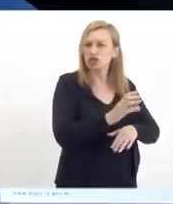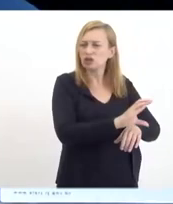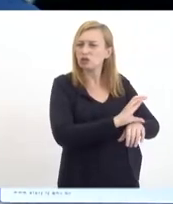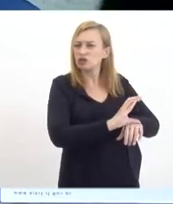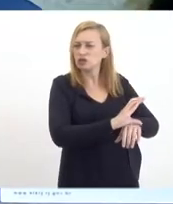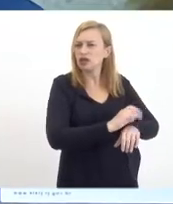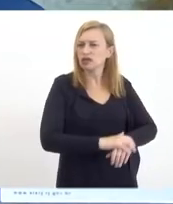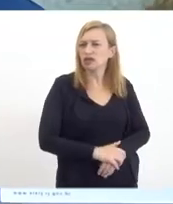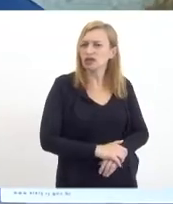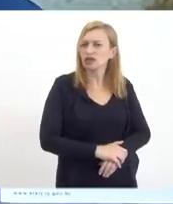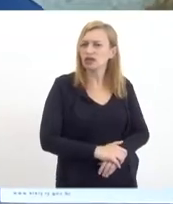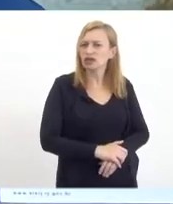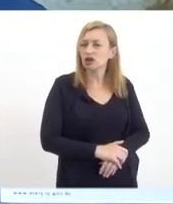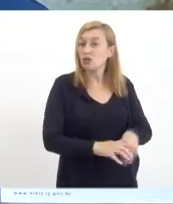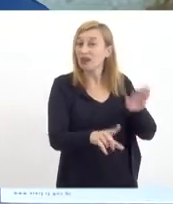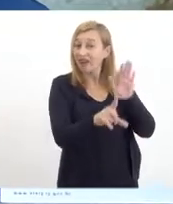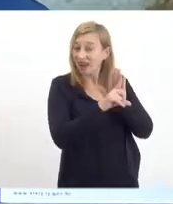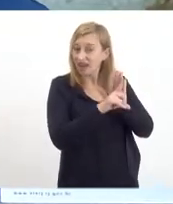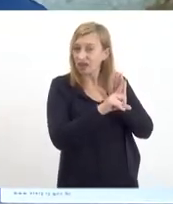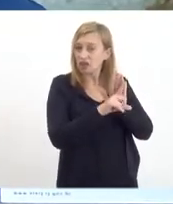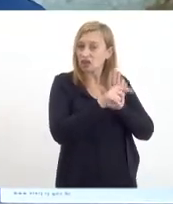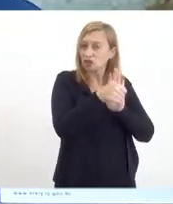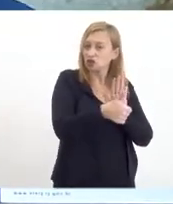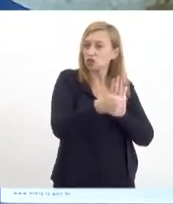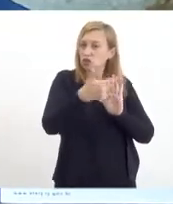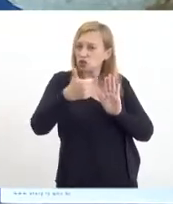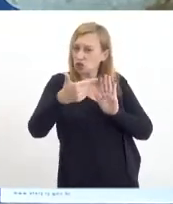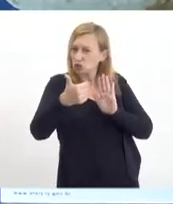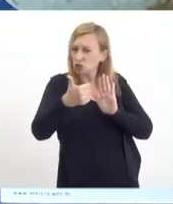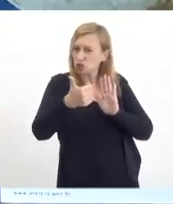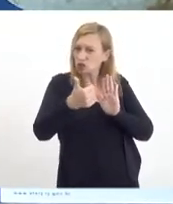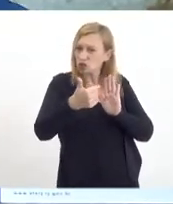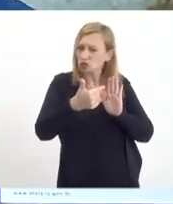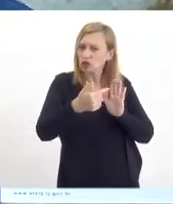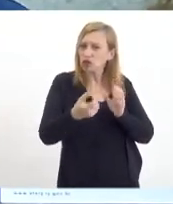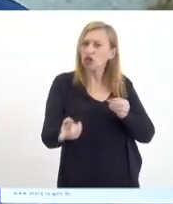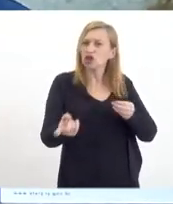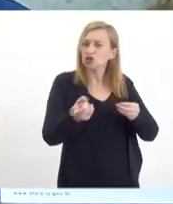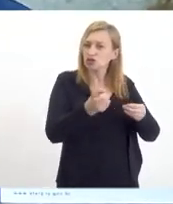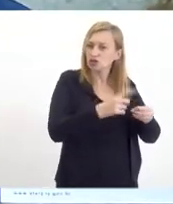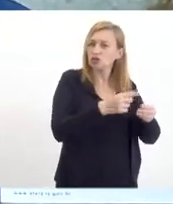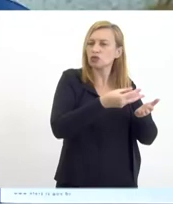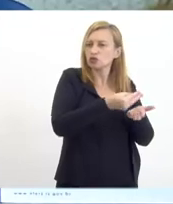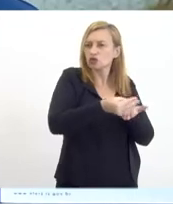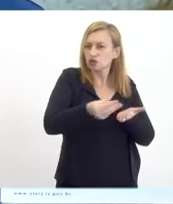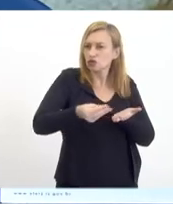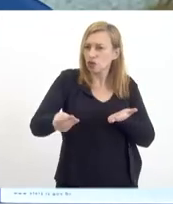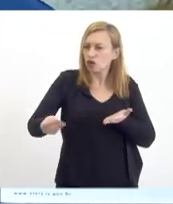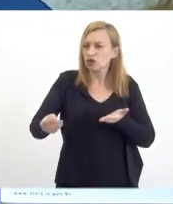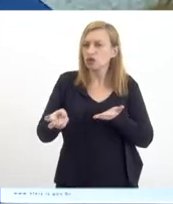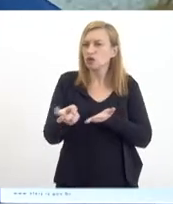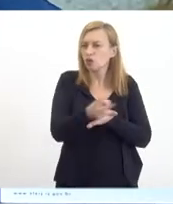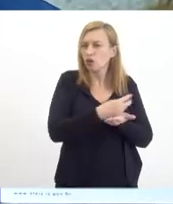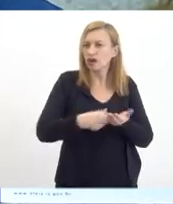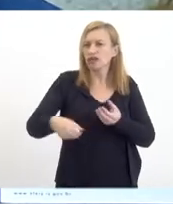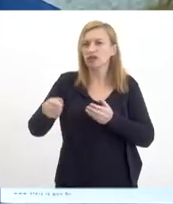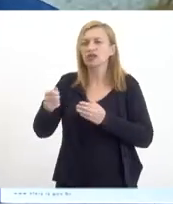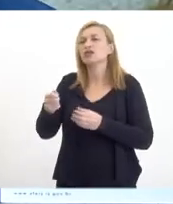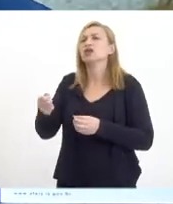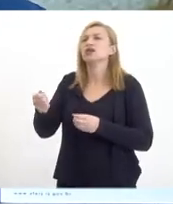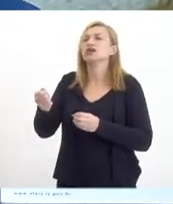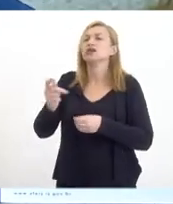em relação a uma lei de 2012 que redistribuiu os royalties para todos os estados e municípios do Brasil.